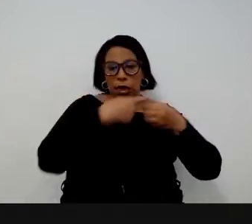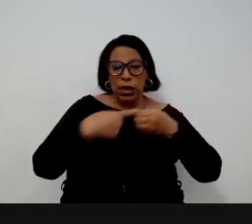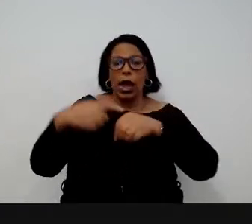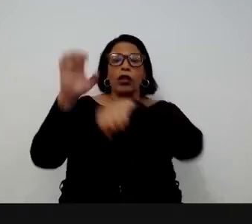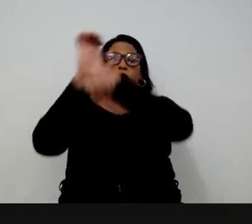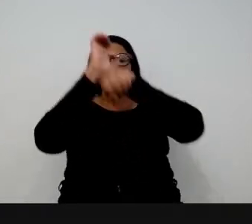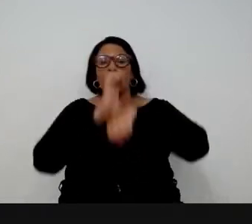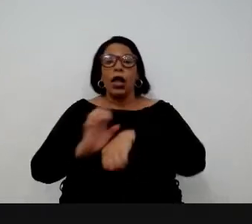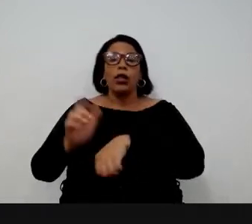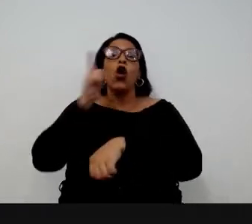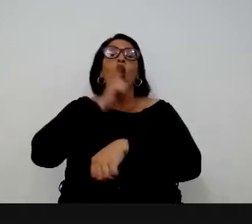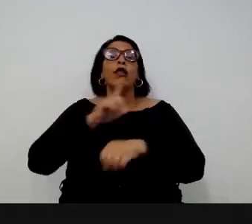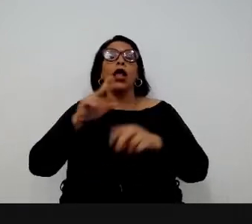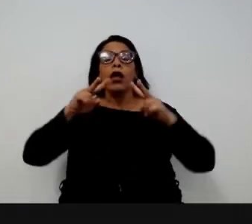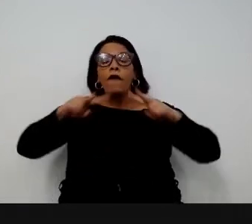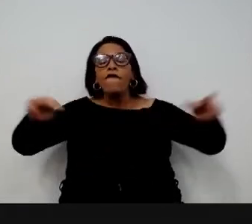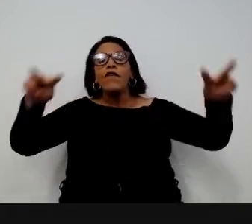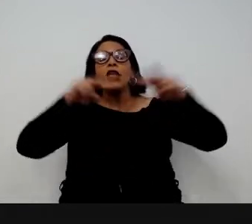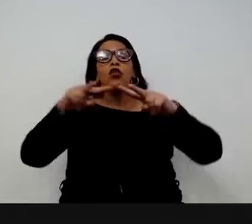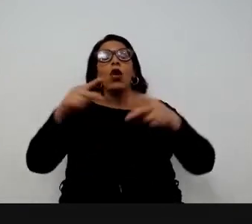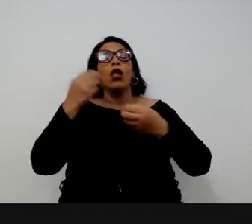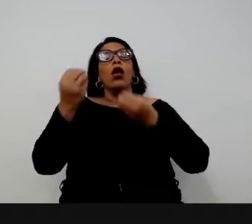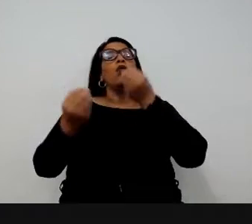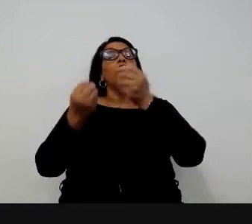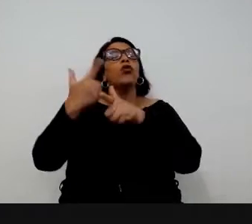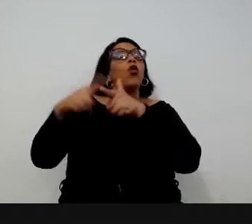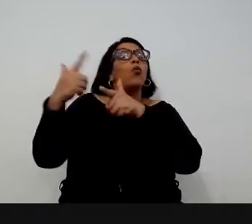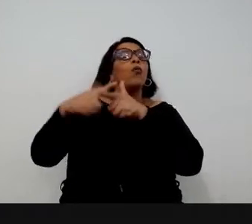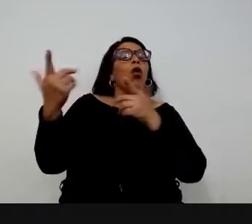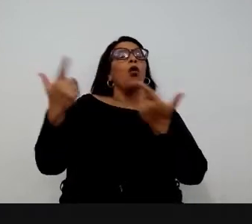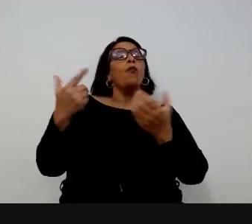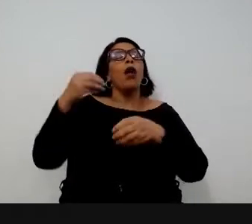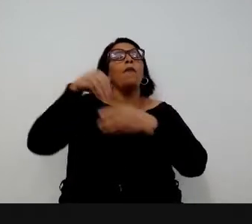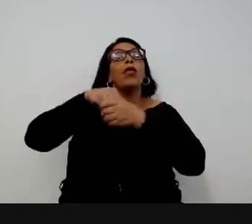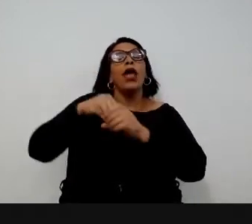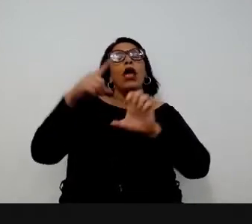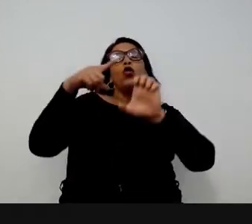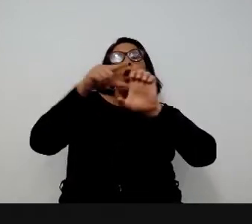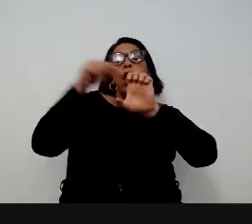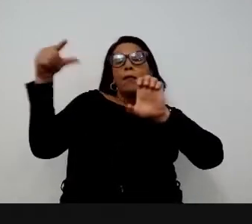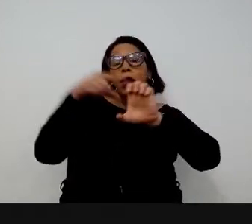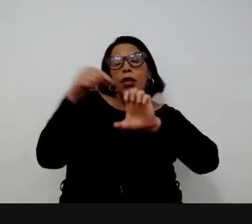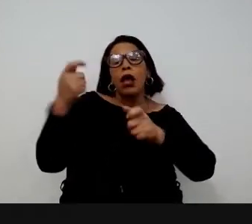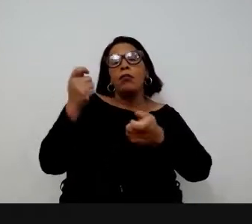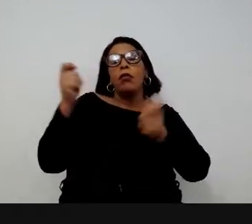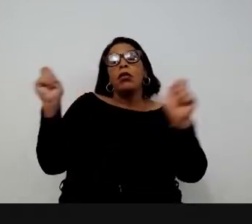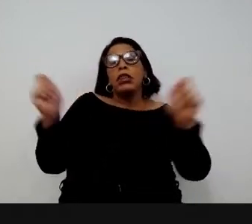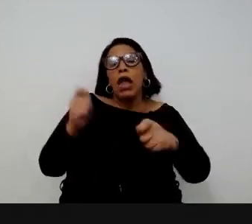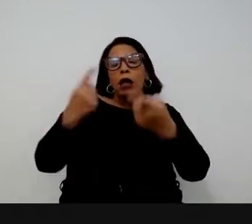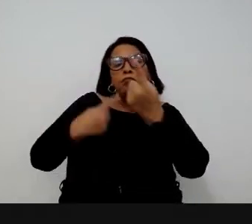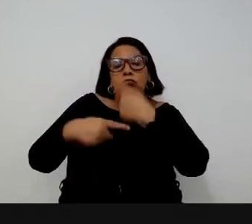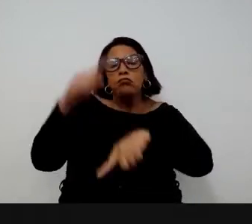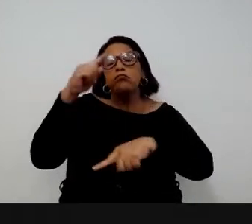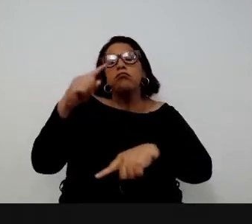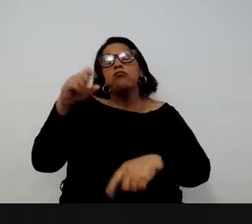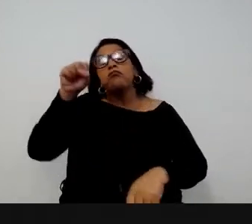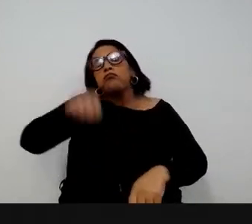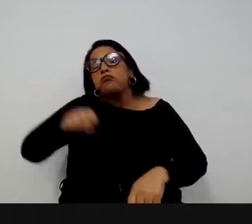e estados que conseguem olhar para o seu panorama empresarial e ver como que a sua cidade pode melhorar nesse ranking.